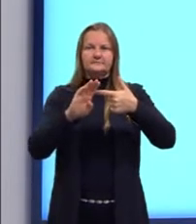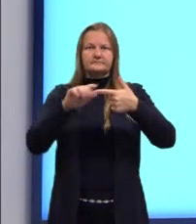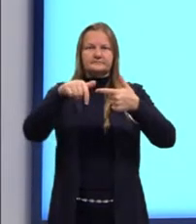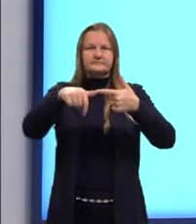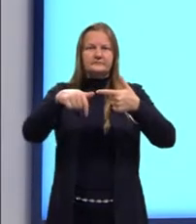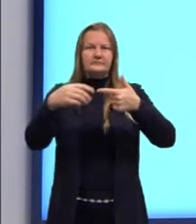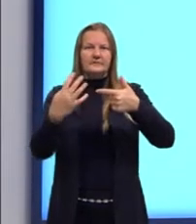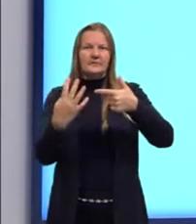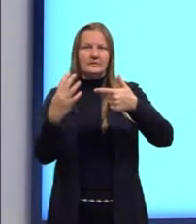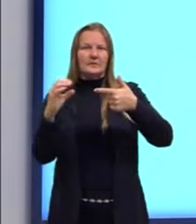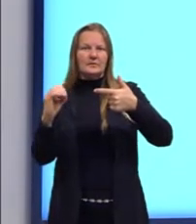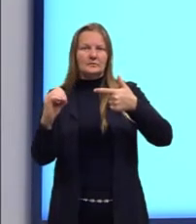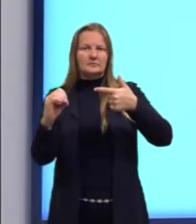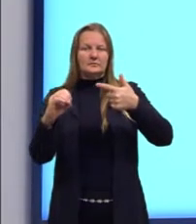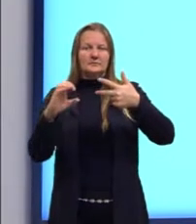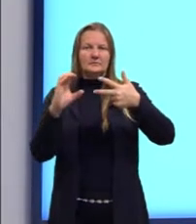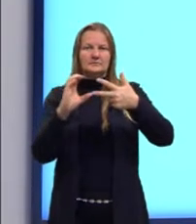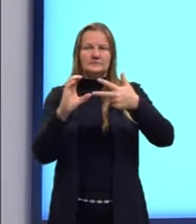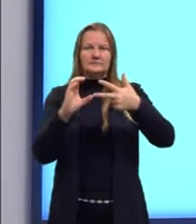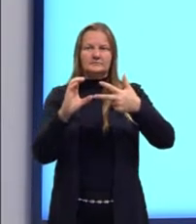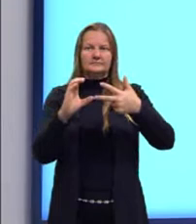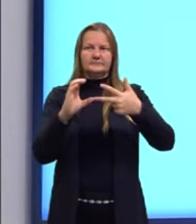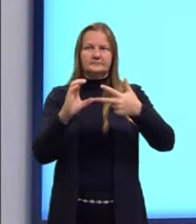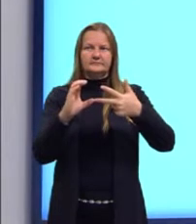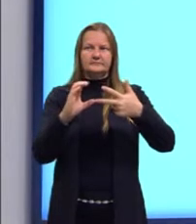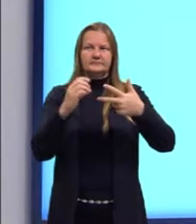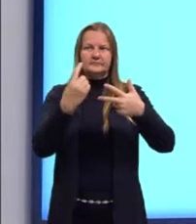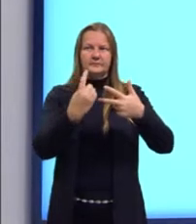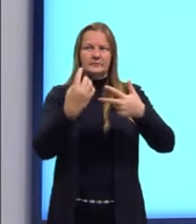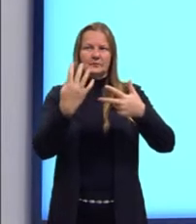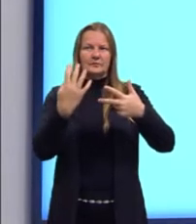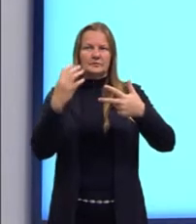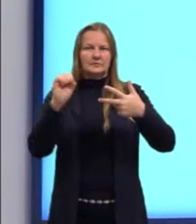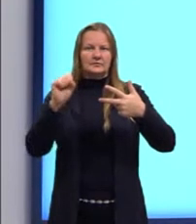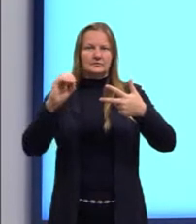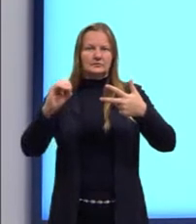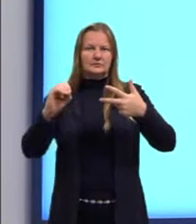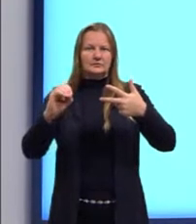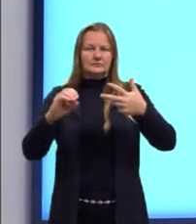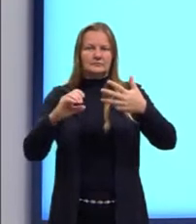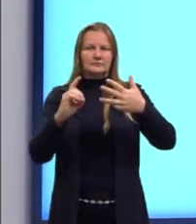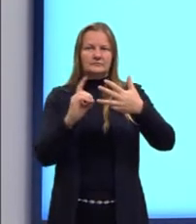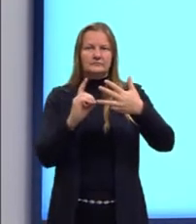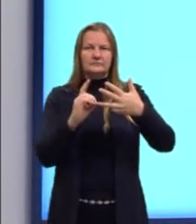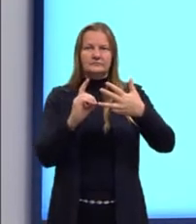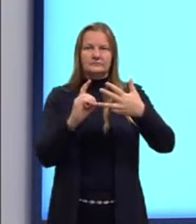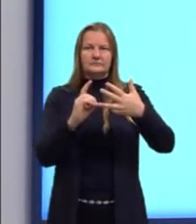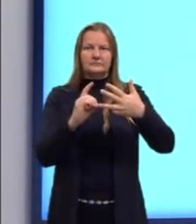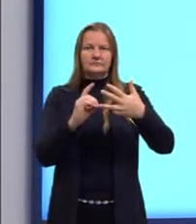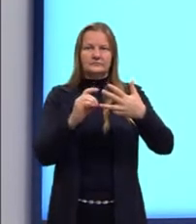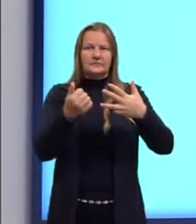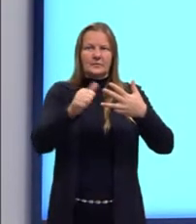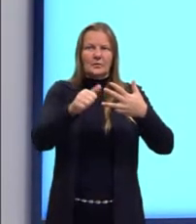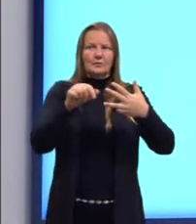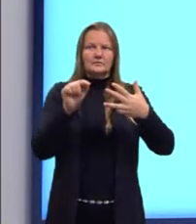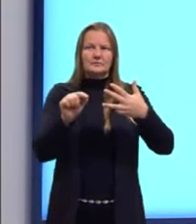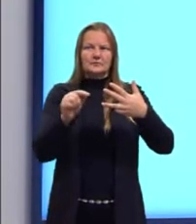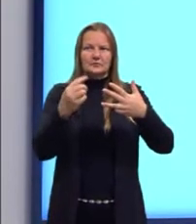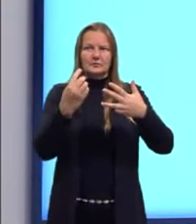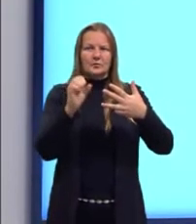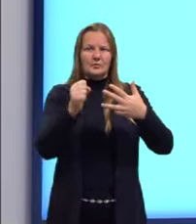740. Letra C, 1.480. Letra D, 11